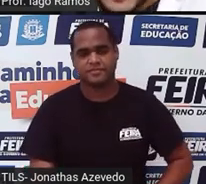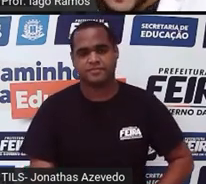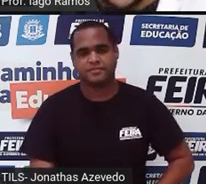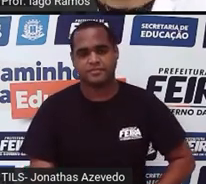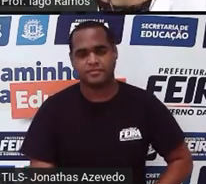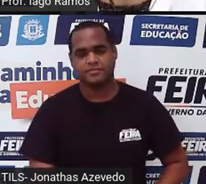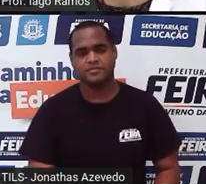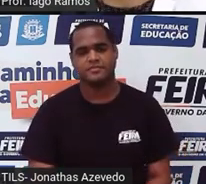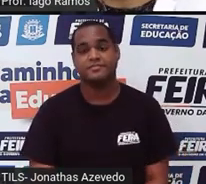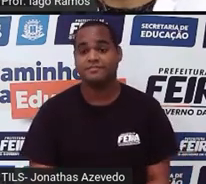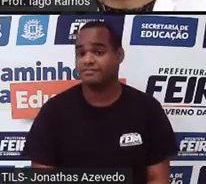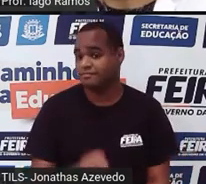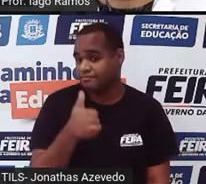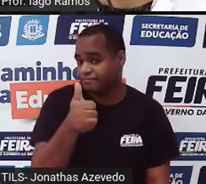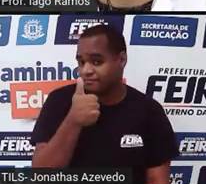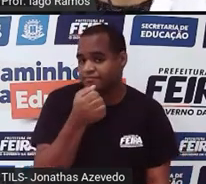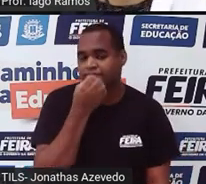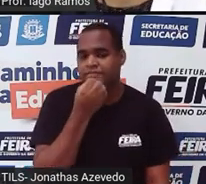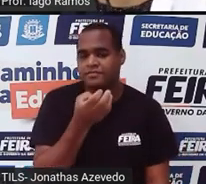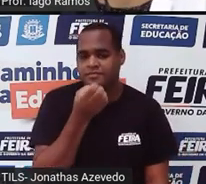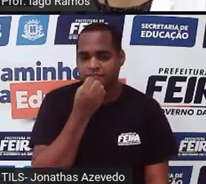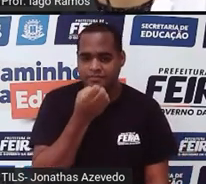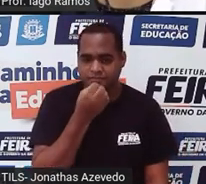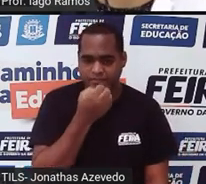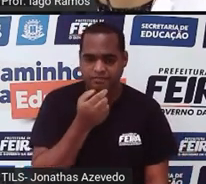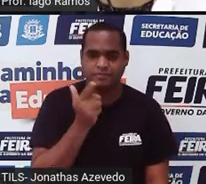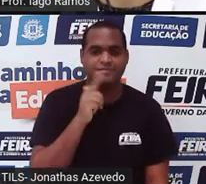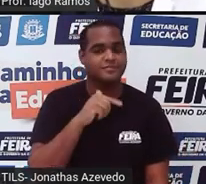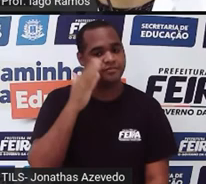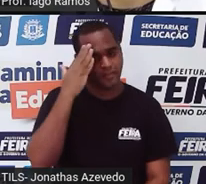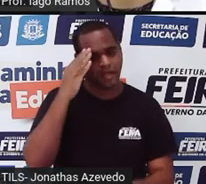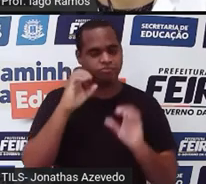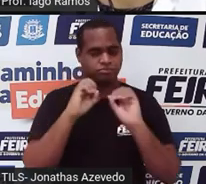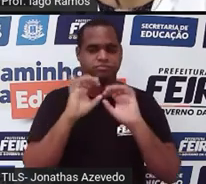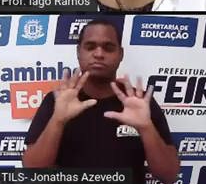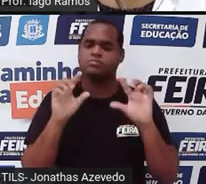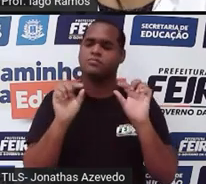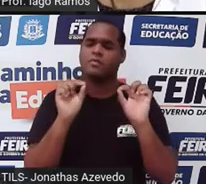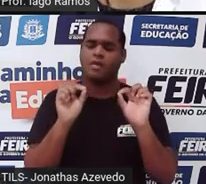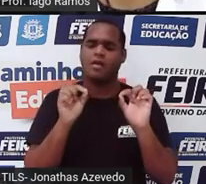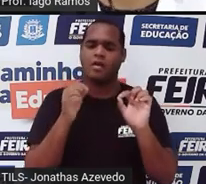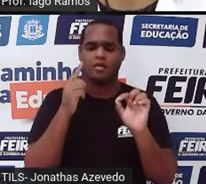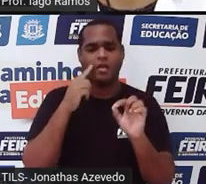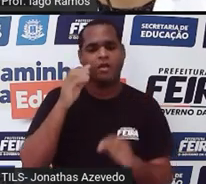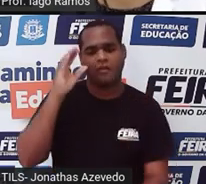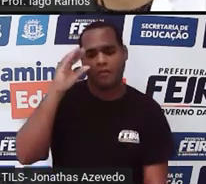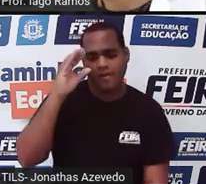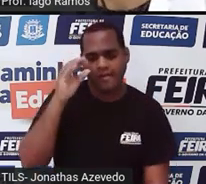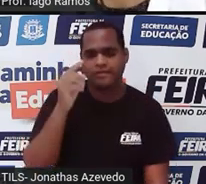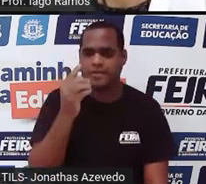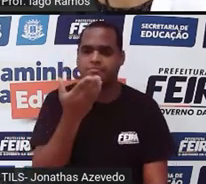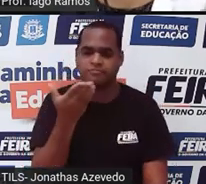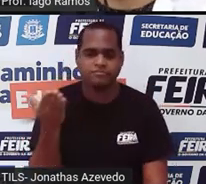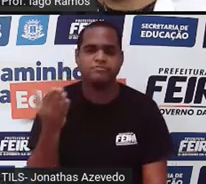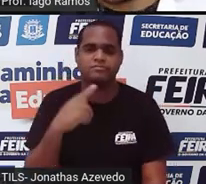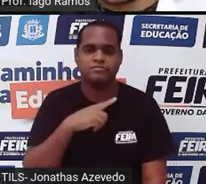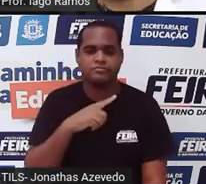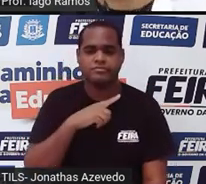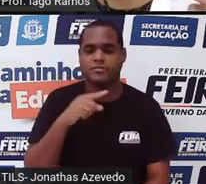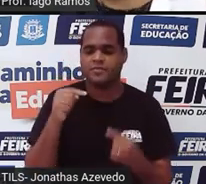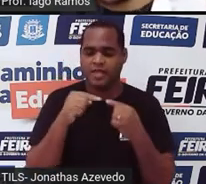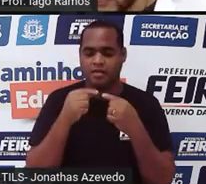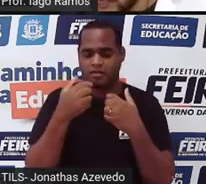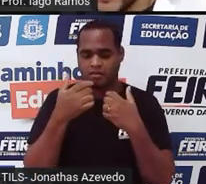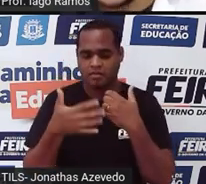Beleza. Bacana. Espero que até aqui você tenha entendido. Mas eu tenho uma última curiosidade para você sobre essa